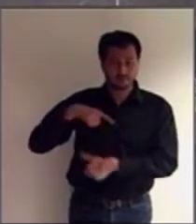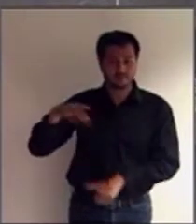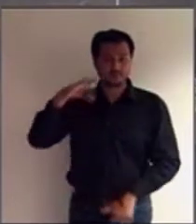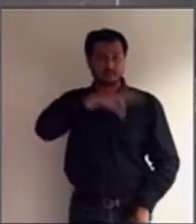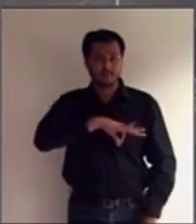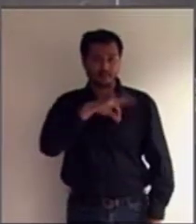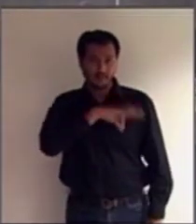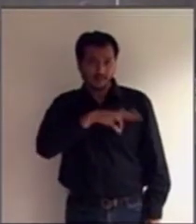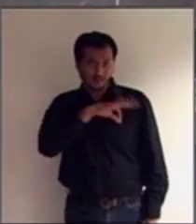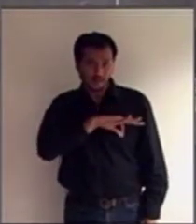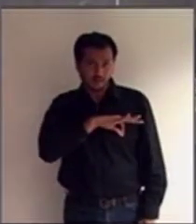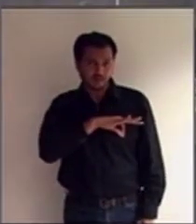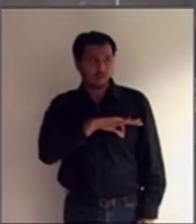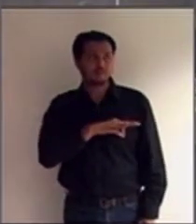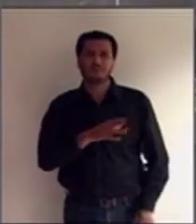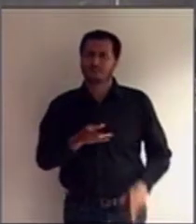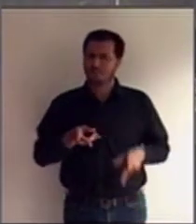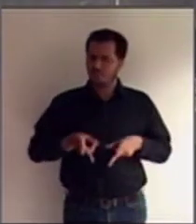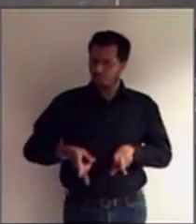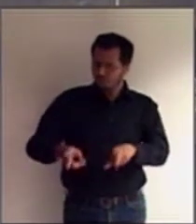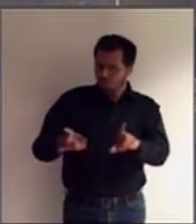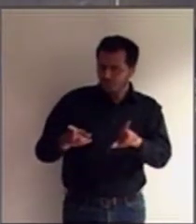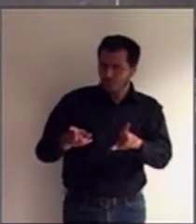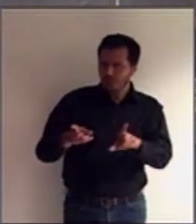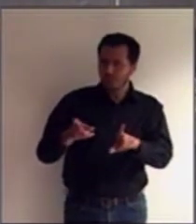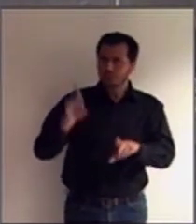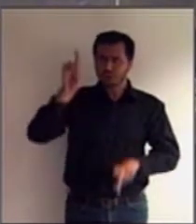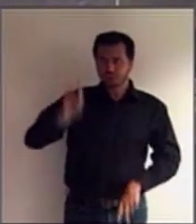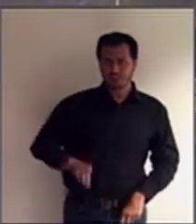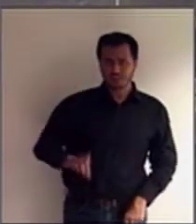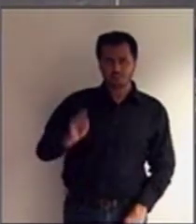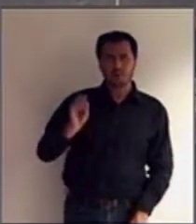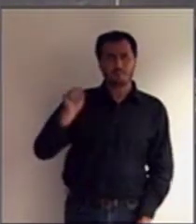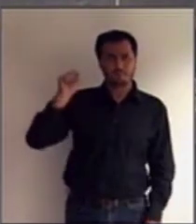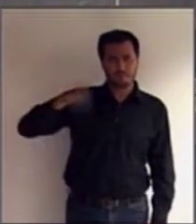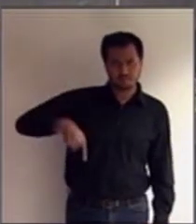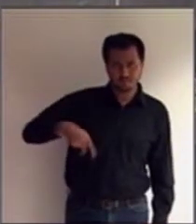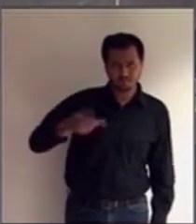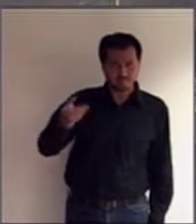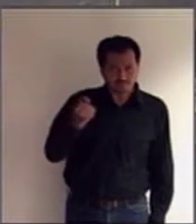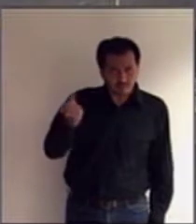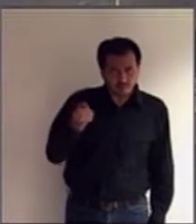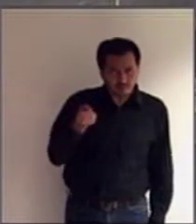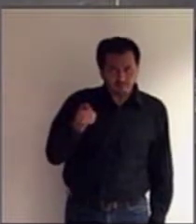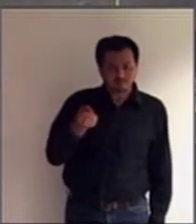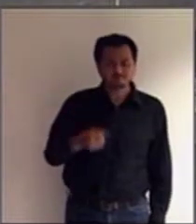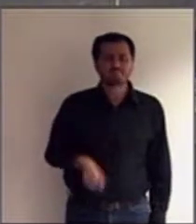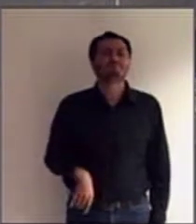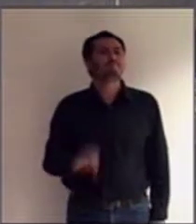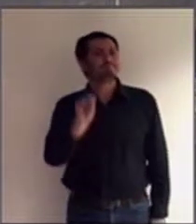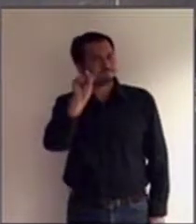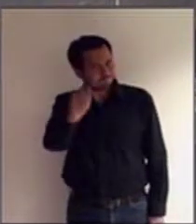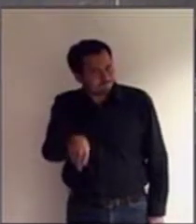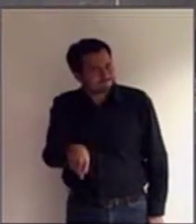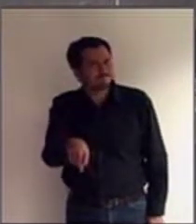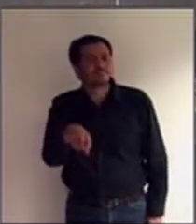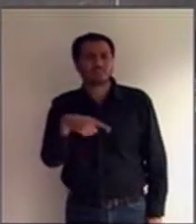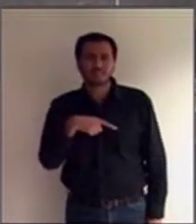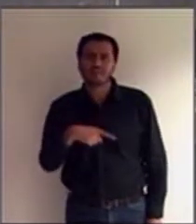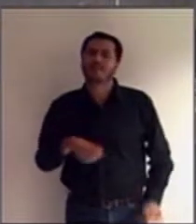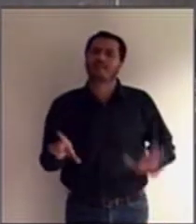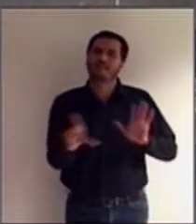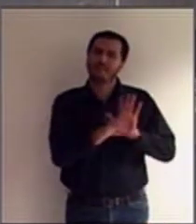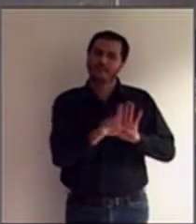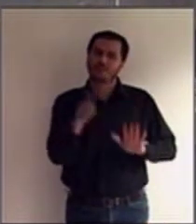mantém o seu direito à pensão por morte? Sim. Esse direito está assegurado na recente